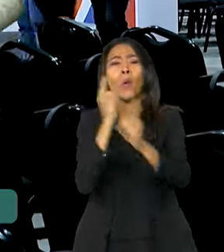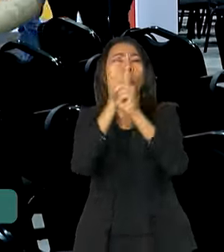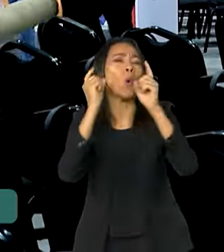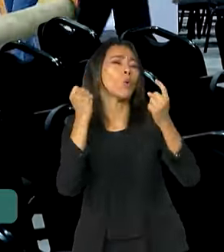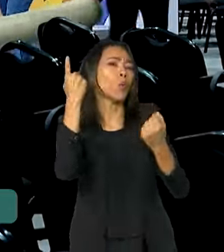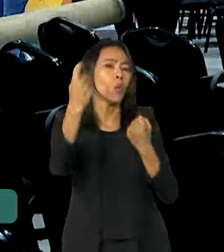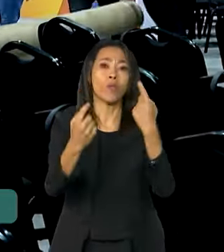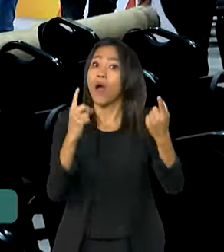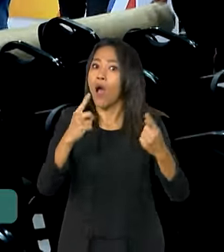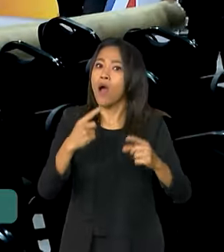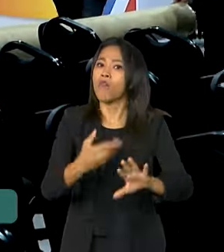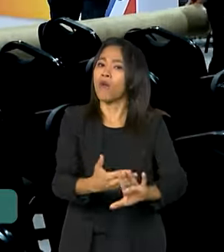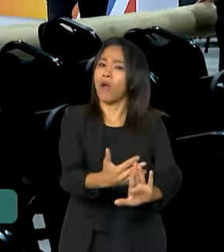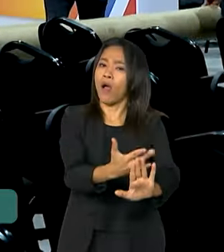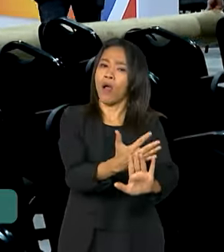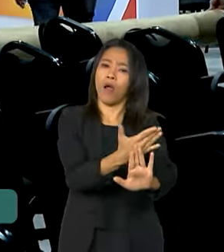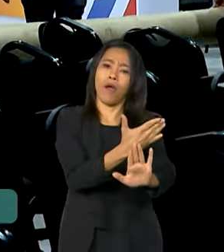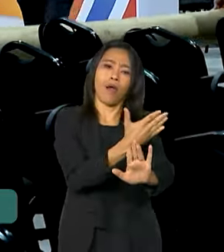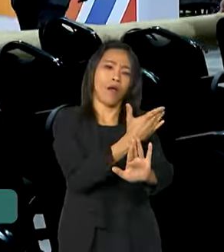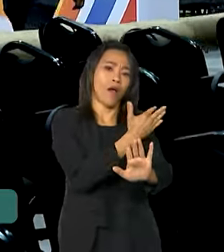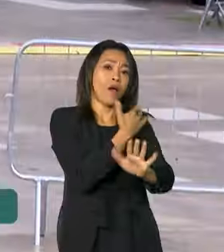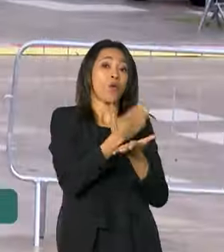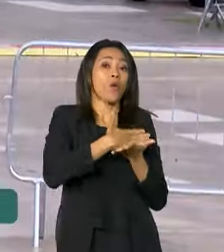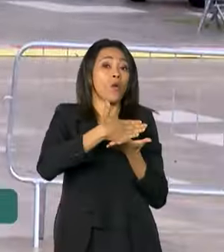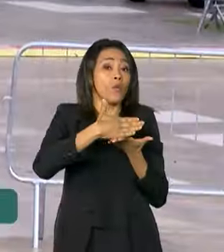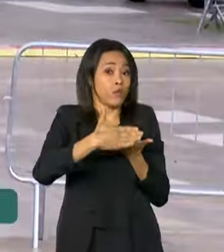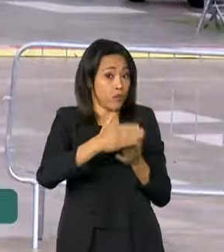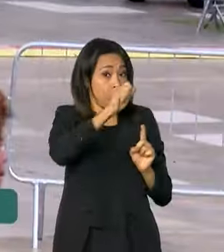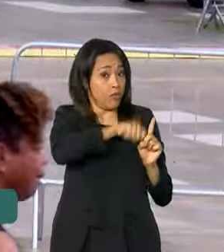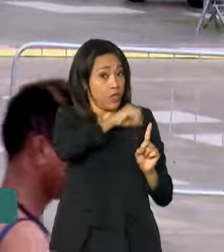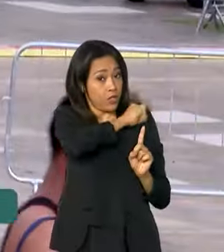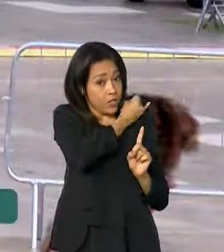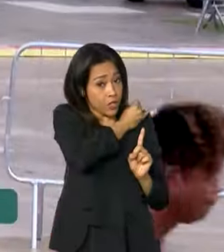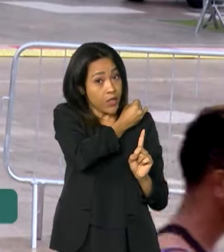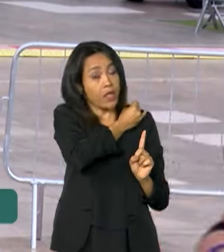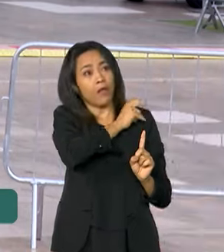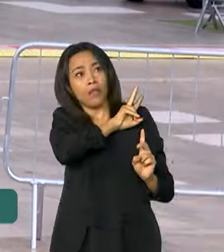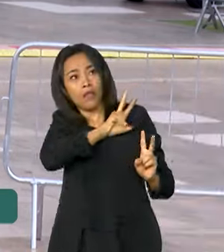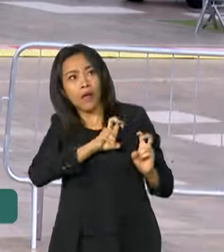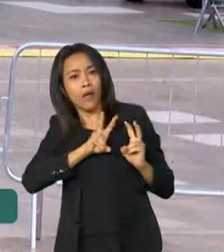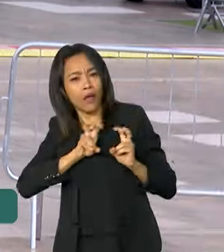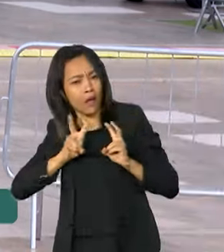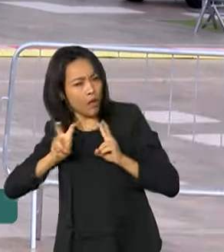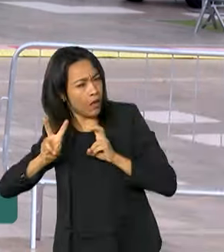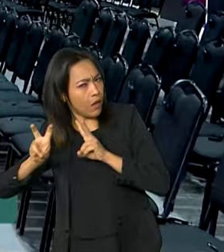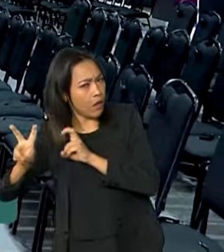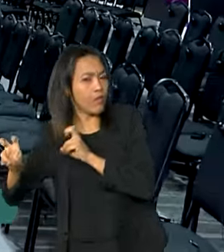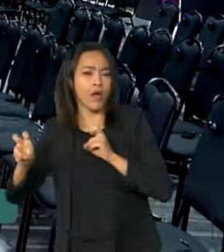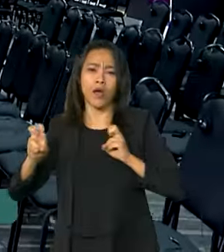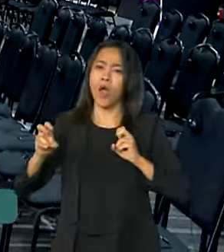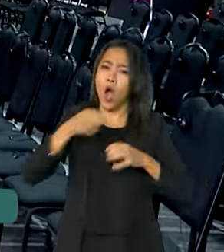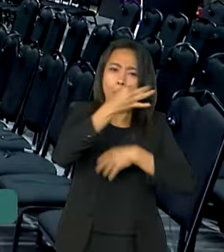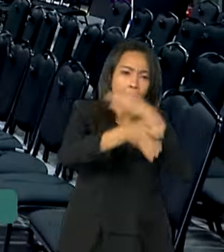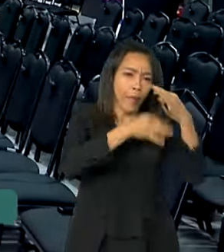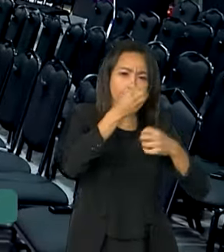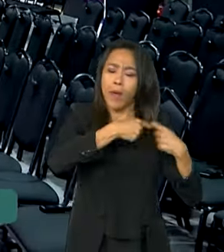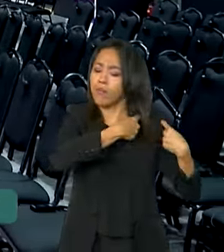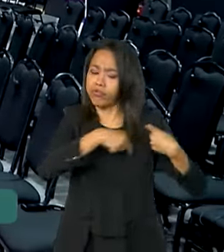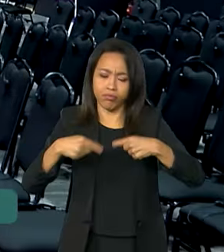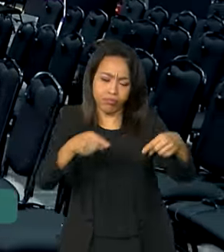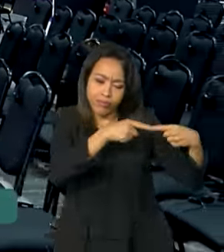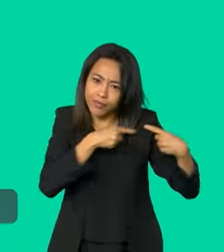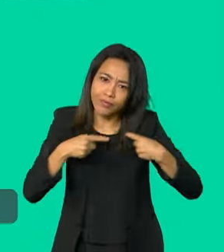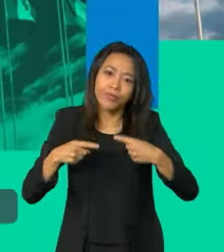popular que começou no início do ano e deu espaço a diversos temas e vozes da sociedade civil brasileira e